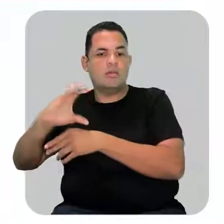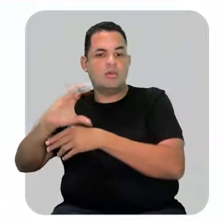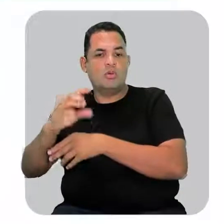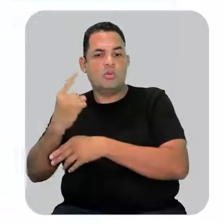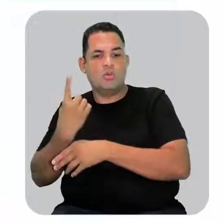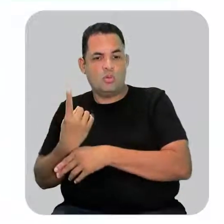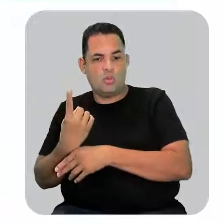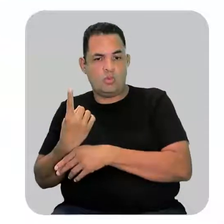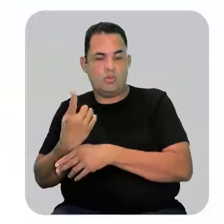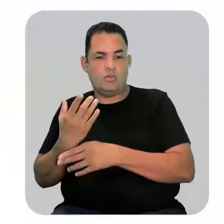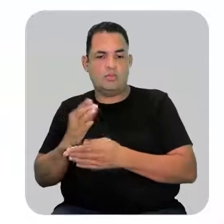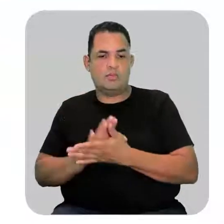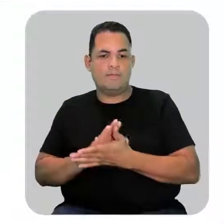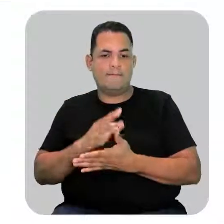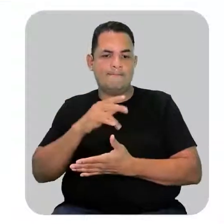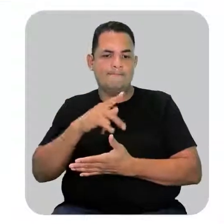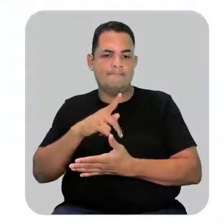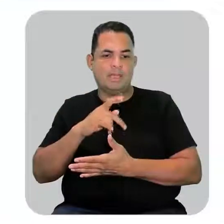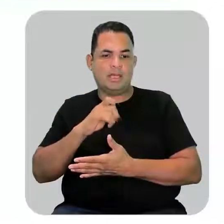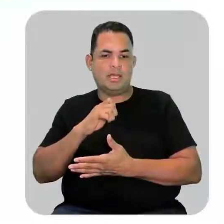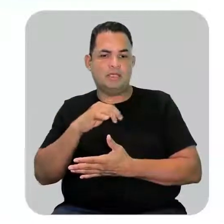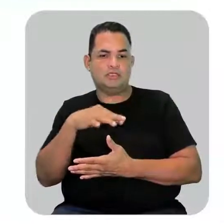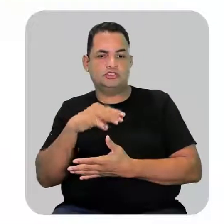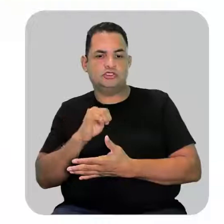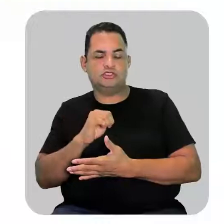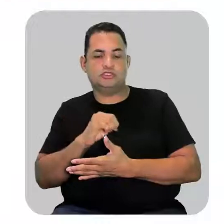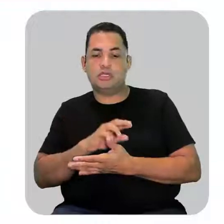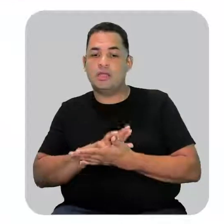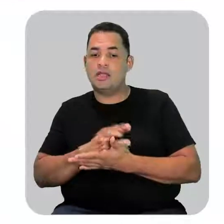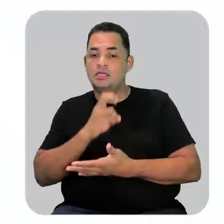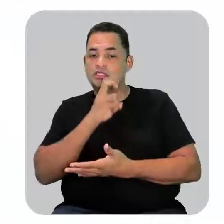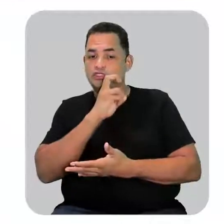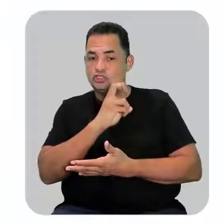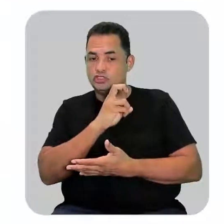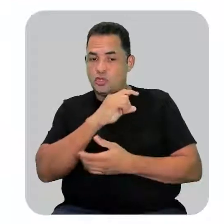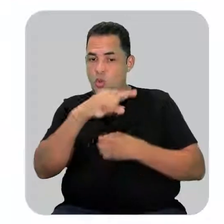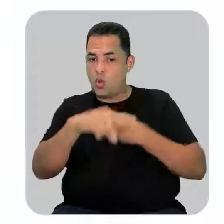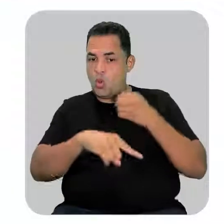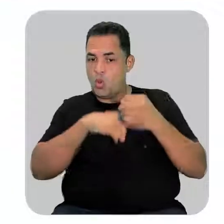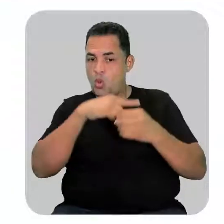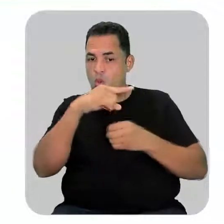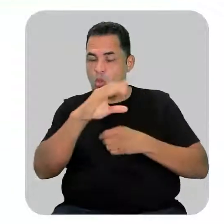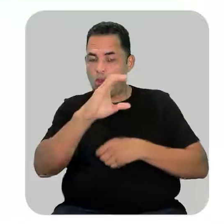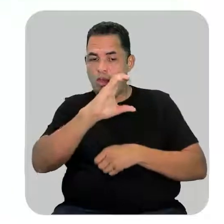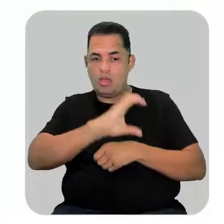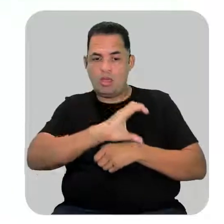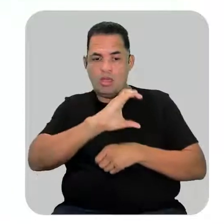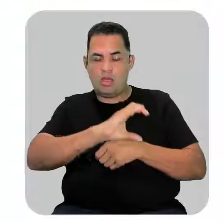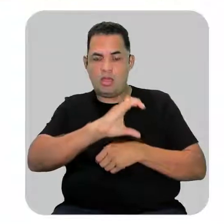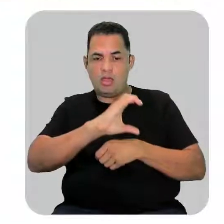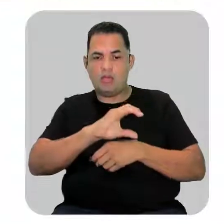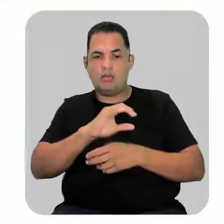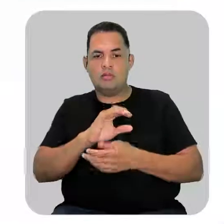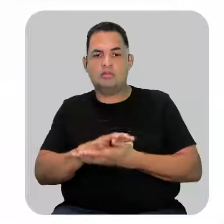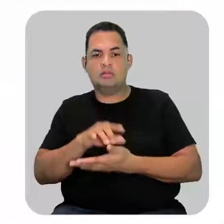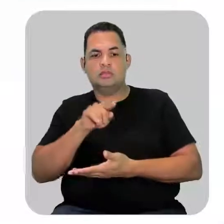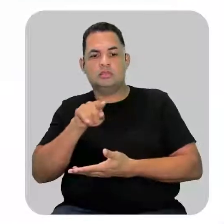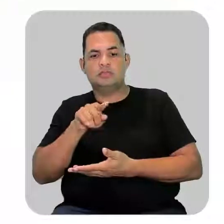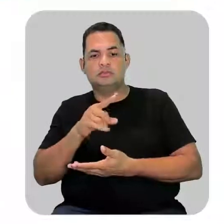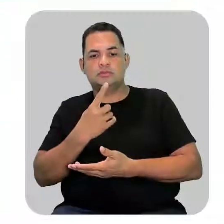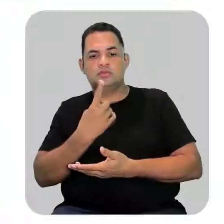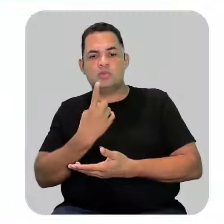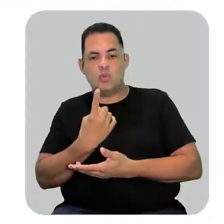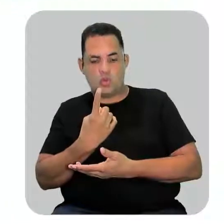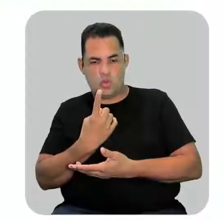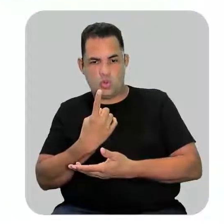Então vai ficar pente porque tem 5 átomos de carbono na cadeia principal, tracinho 1 porque